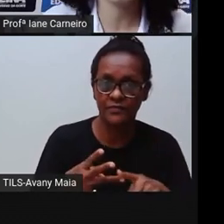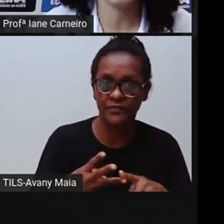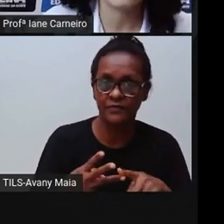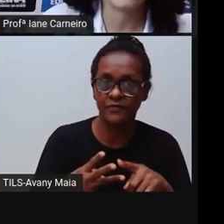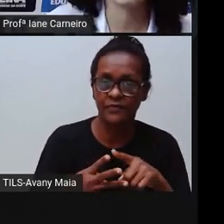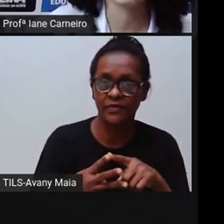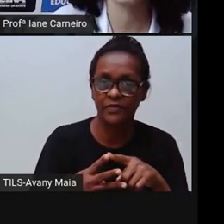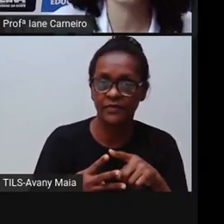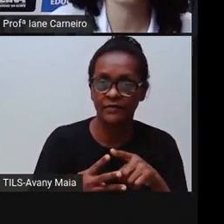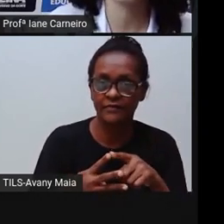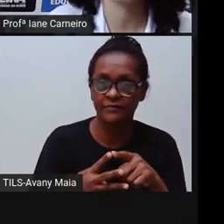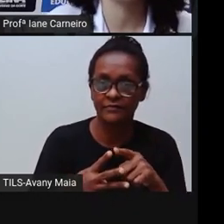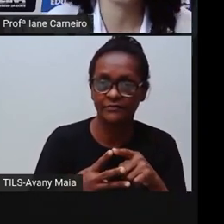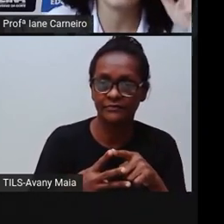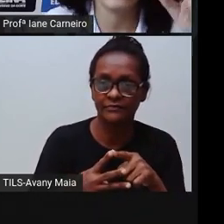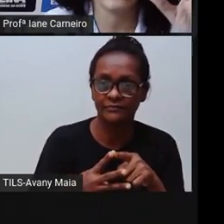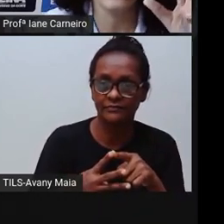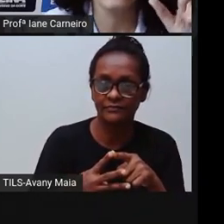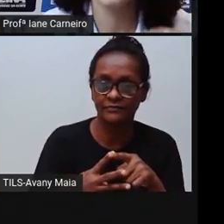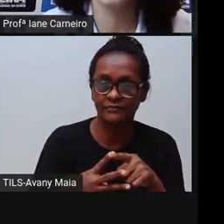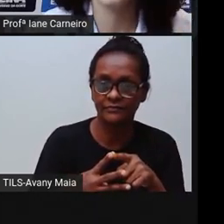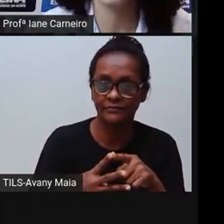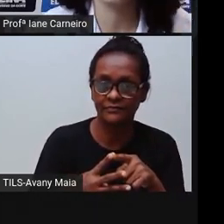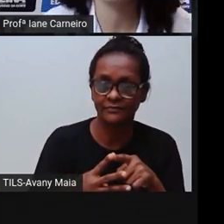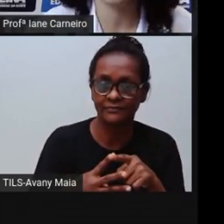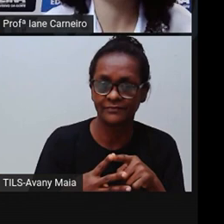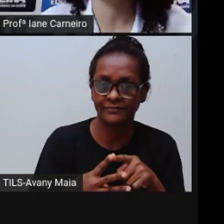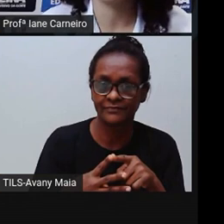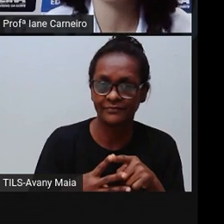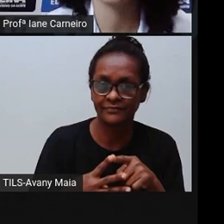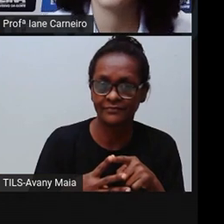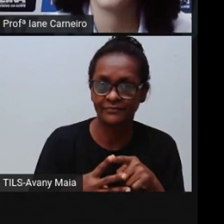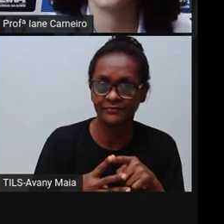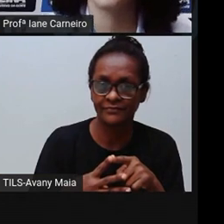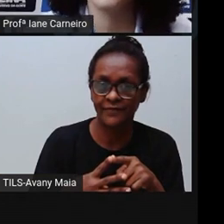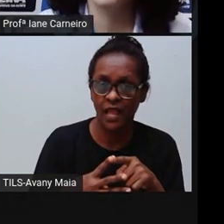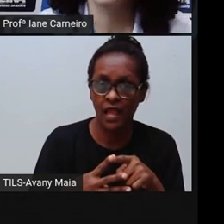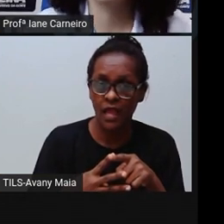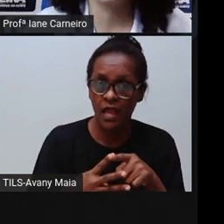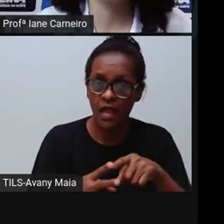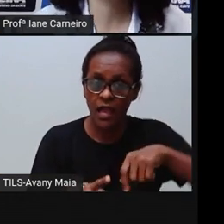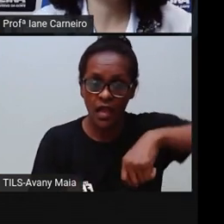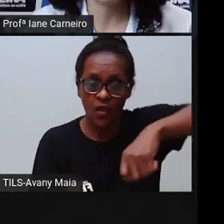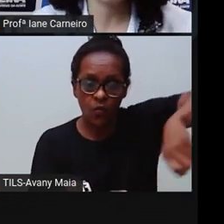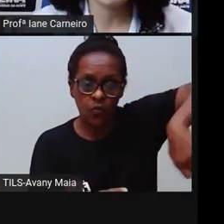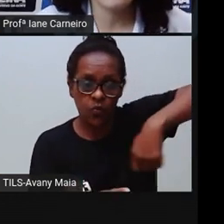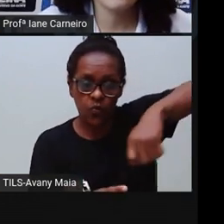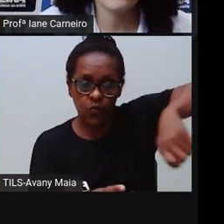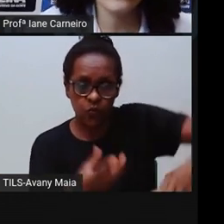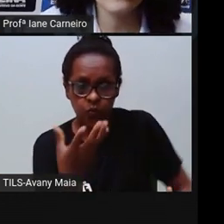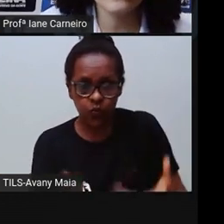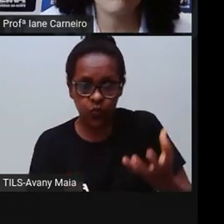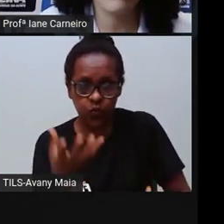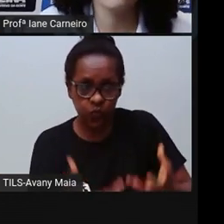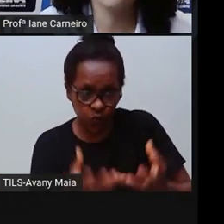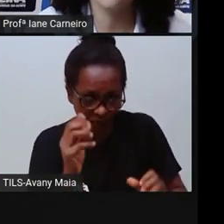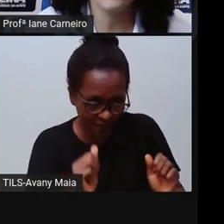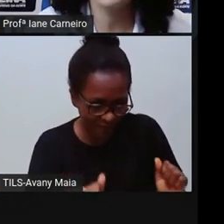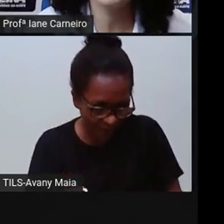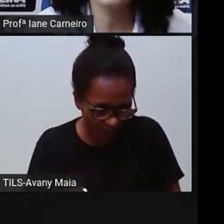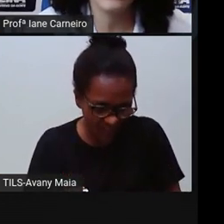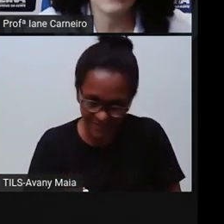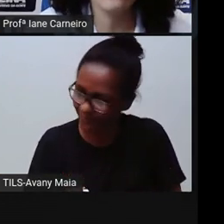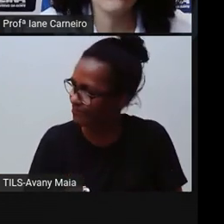aí todo alertando vocês, de olho aí, hein, no que pode e no que não pode fazer. Então, ó, será que criança pode